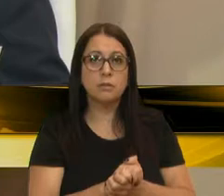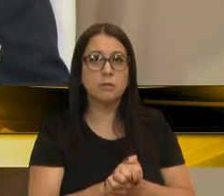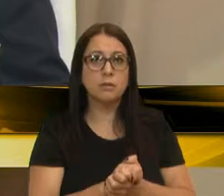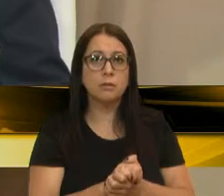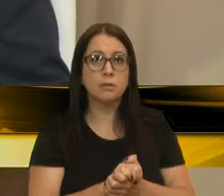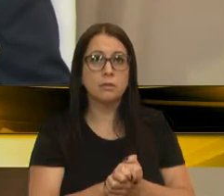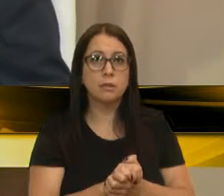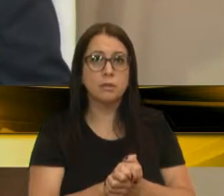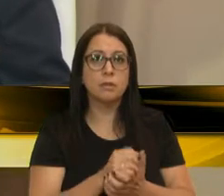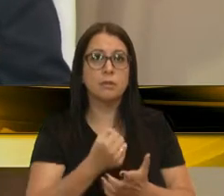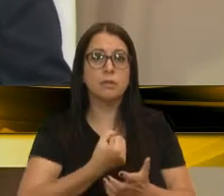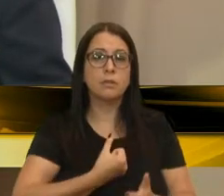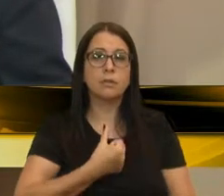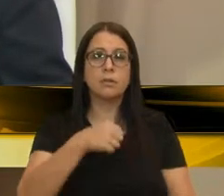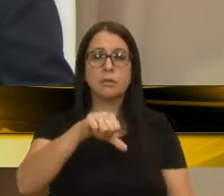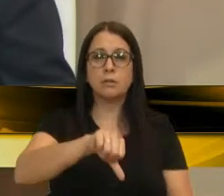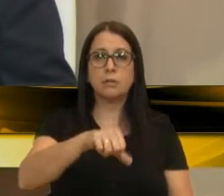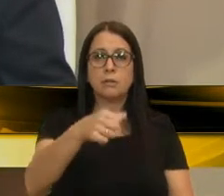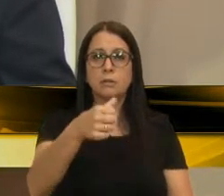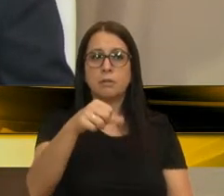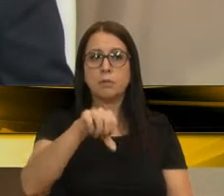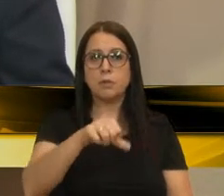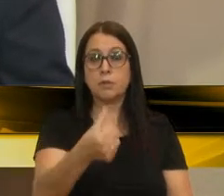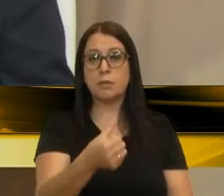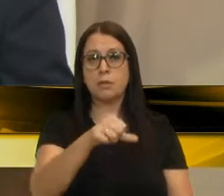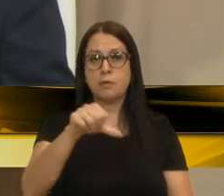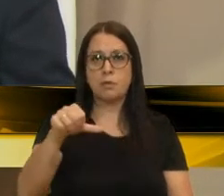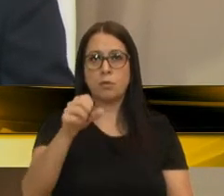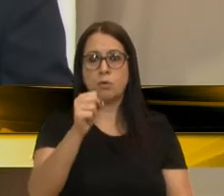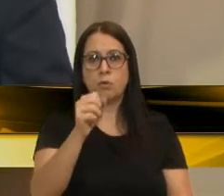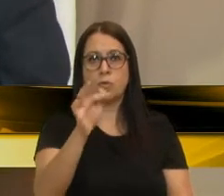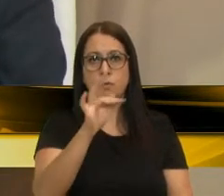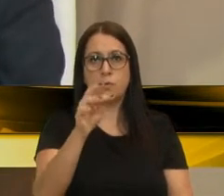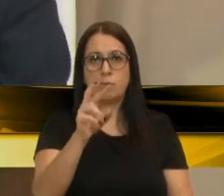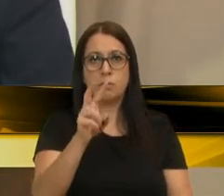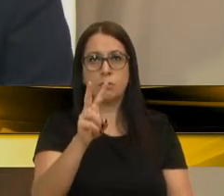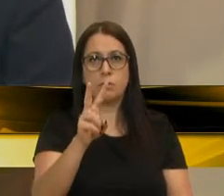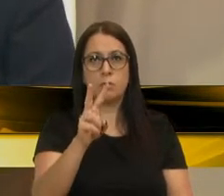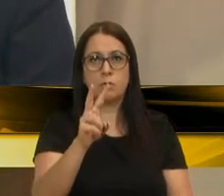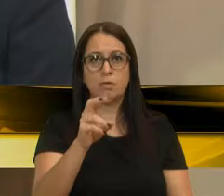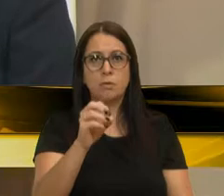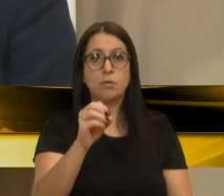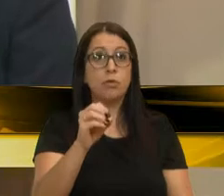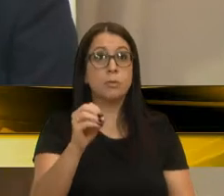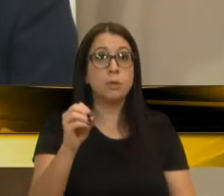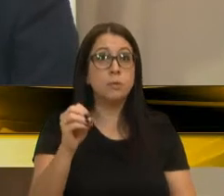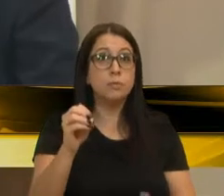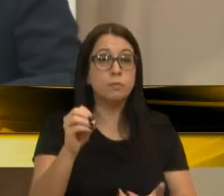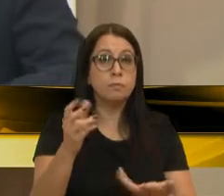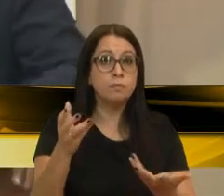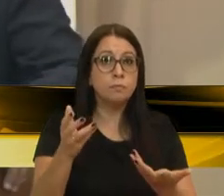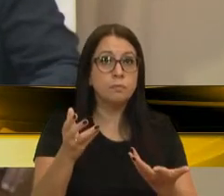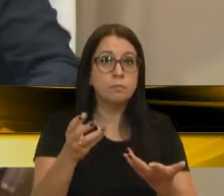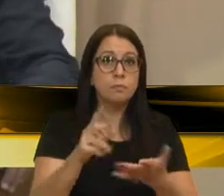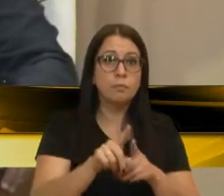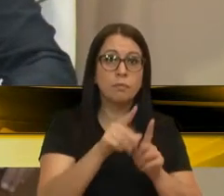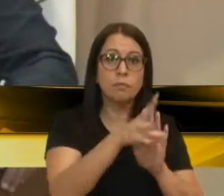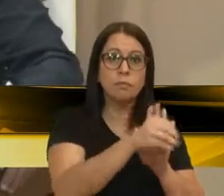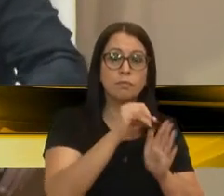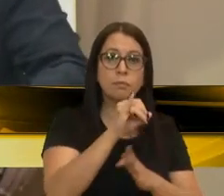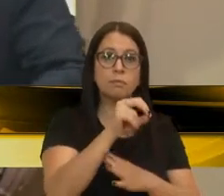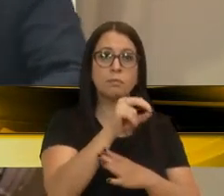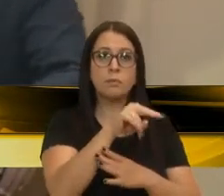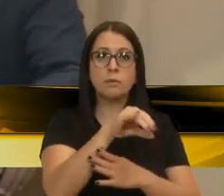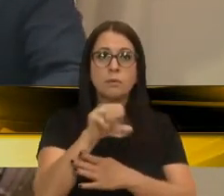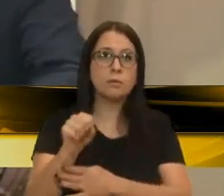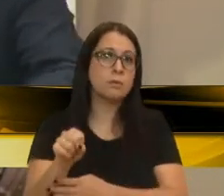De número 9.699, de 8 de fevereiro de 2020. Saca, é bom dizer isso, da Previdência,